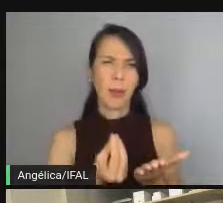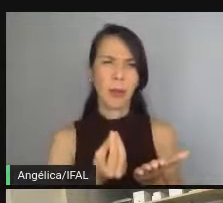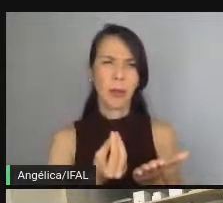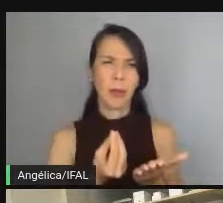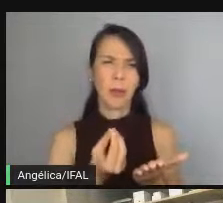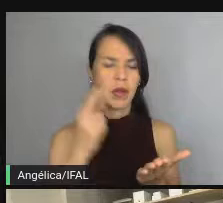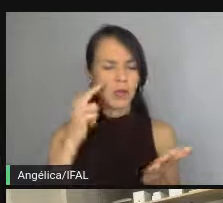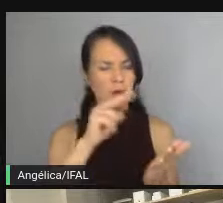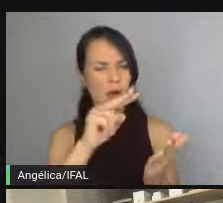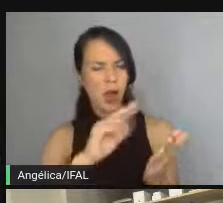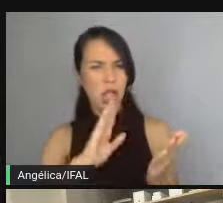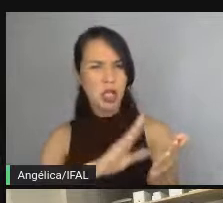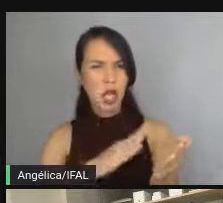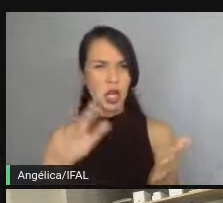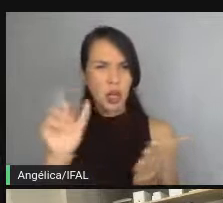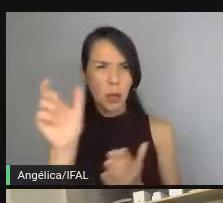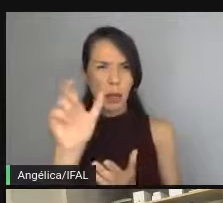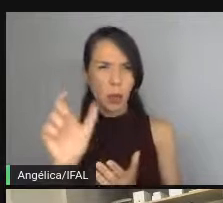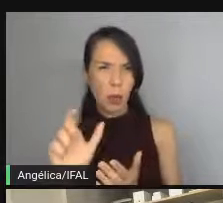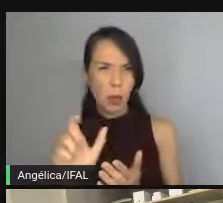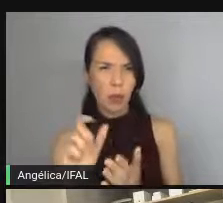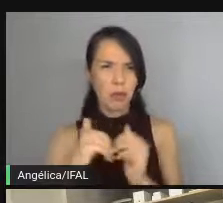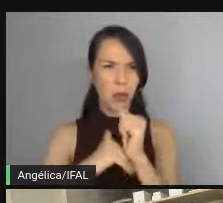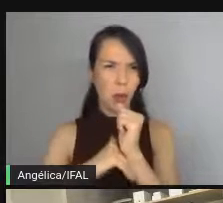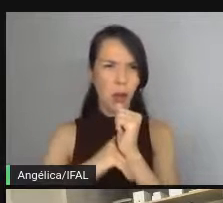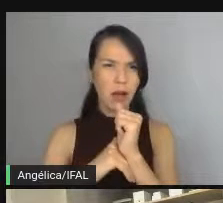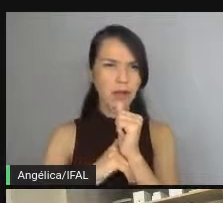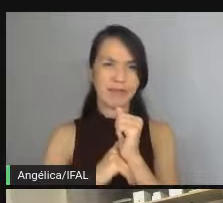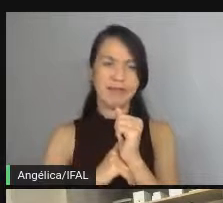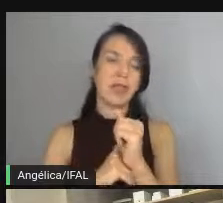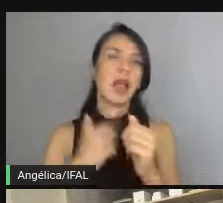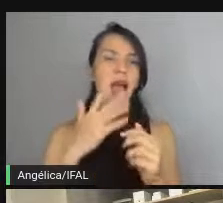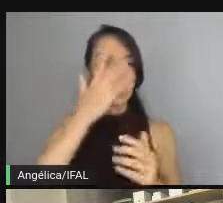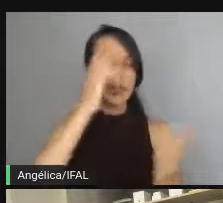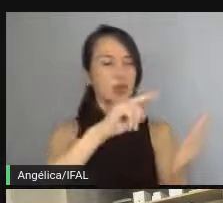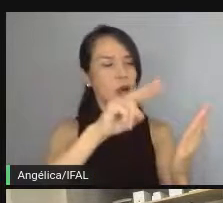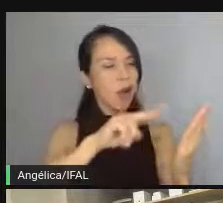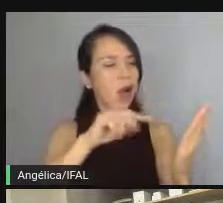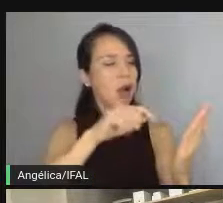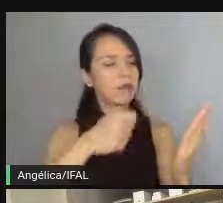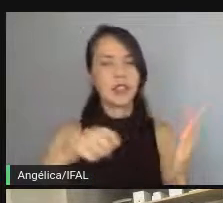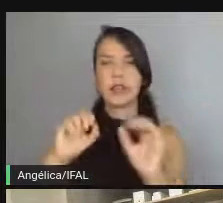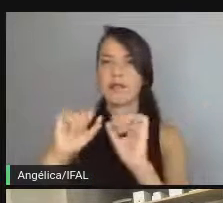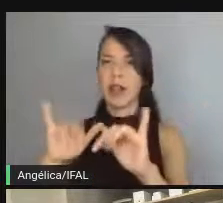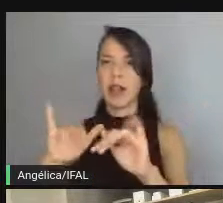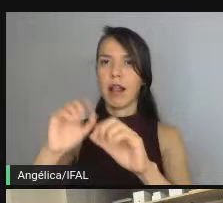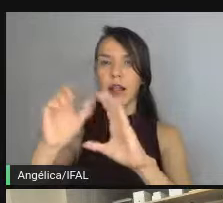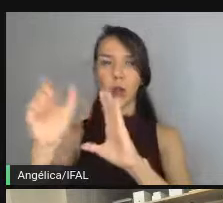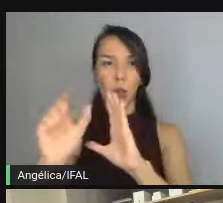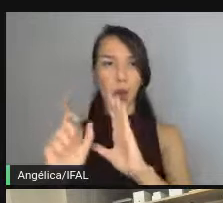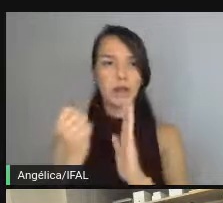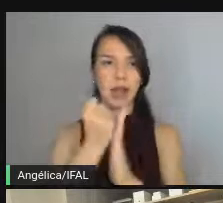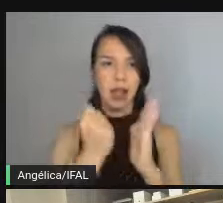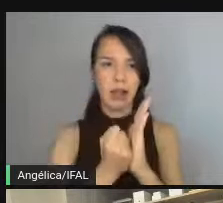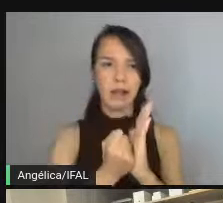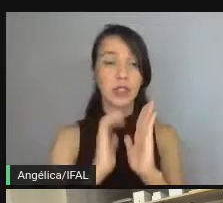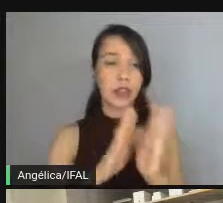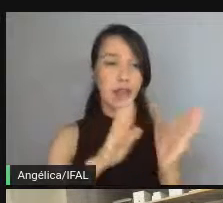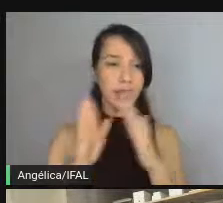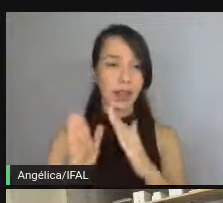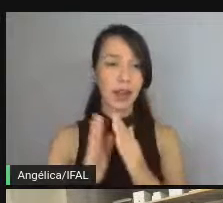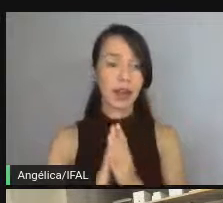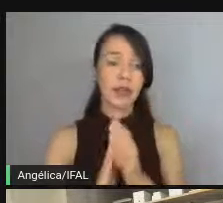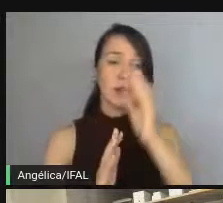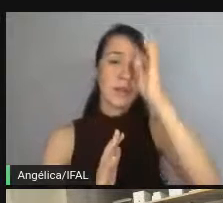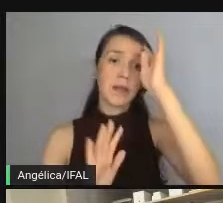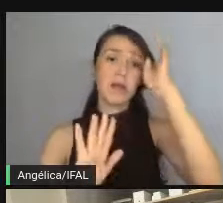Simplesmente eu vou ler e já ir para o código, que muita gente faz isso, né? Acaba lendo o que precisa ser feito ali, criar cadastro de pessoa. Beleza. Já vai direto para o código.